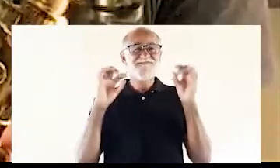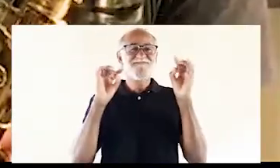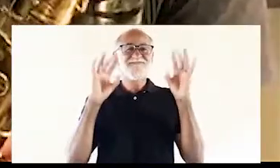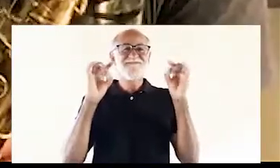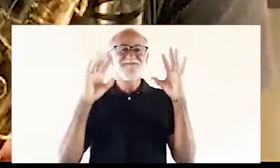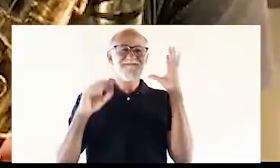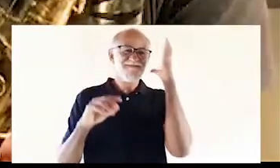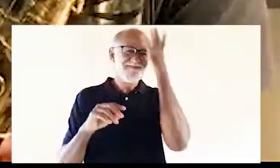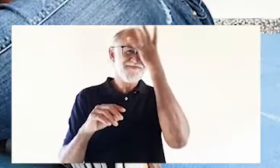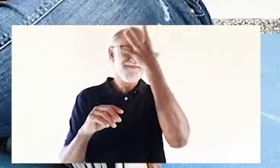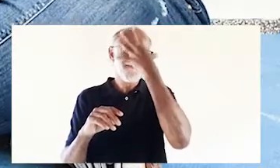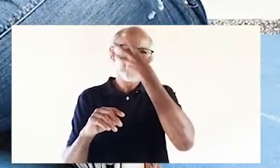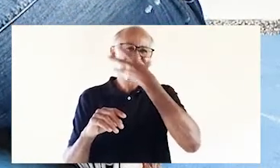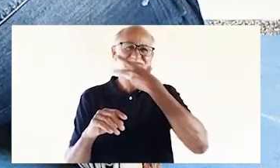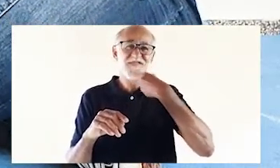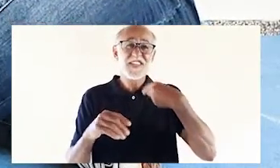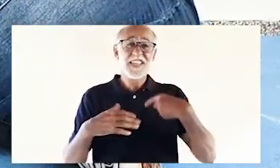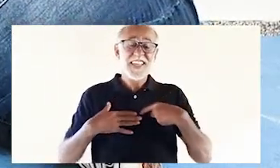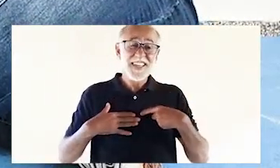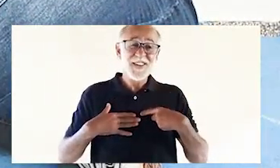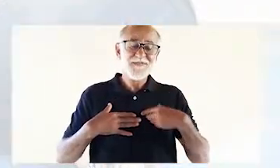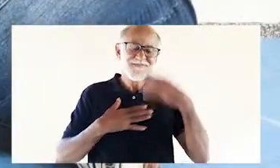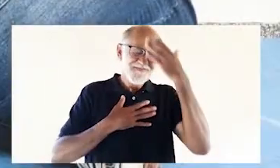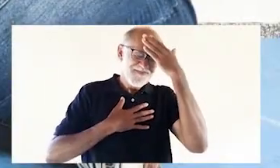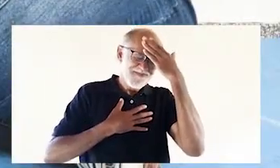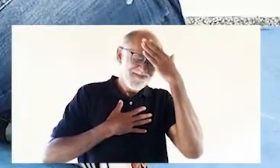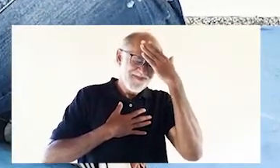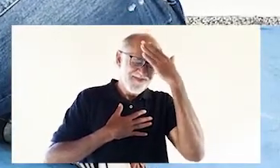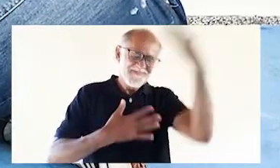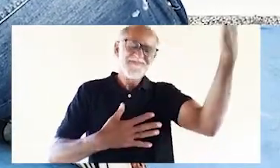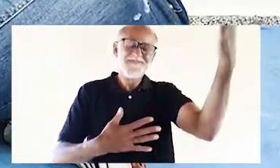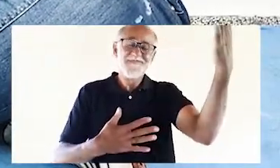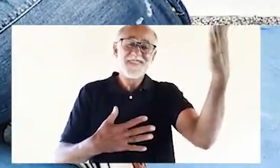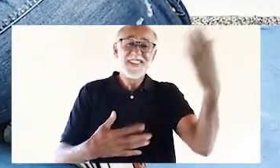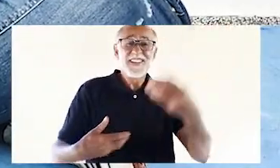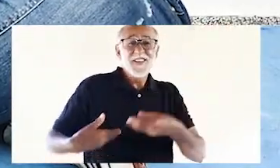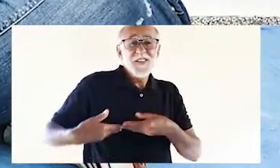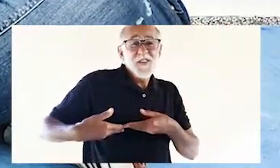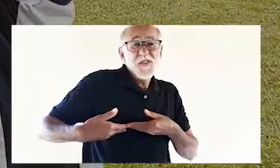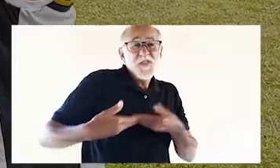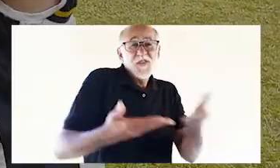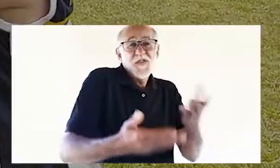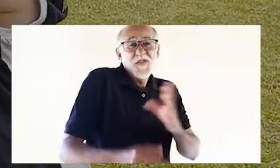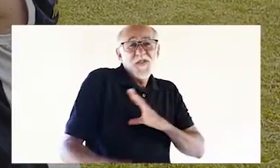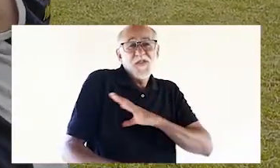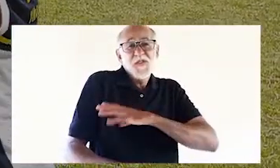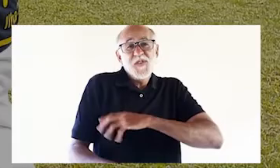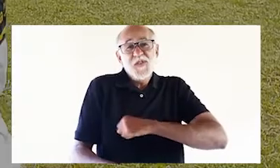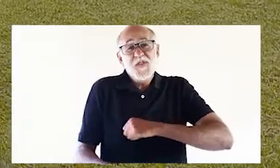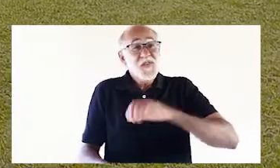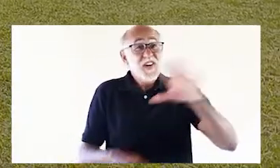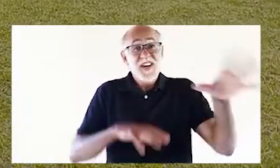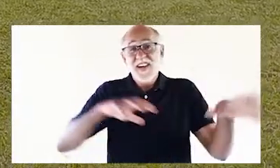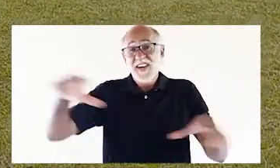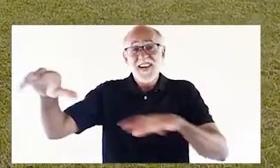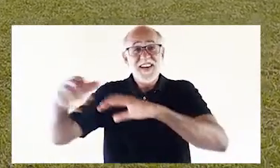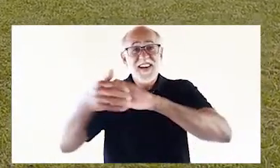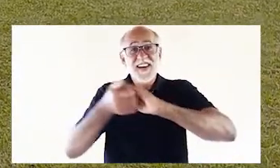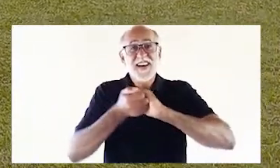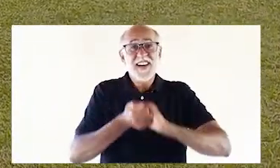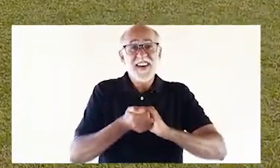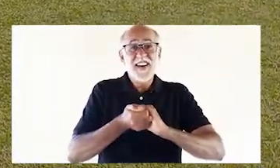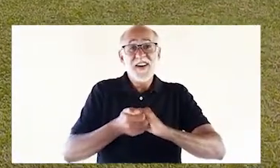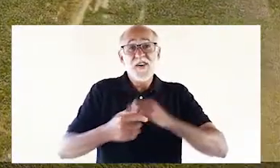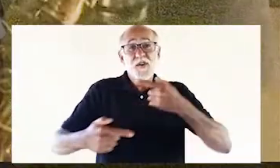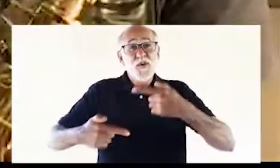jeito lindo, por isso eu te agradeço Te dou meu amor, me dê as mãos Vamos